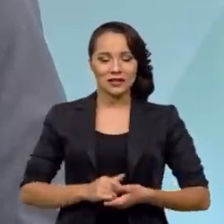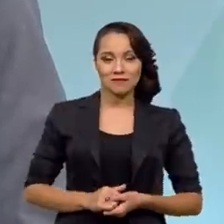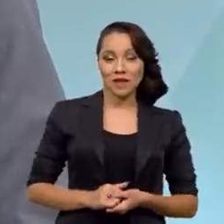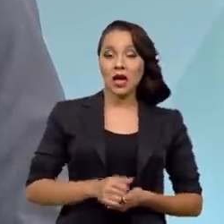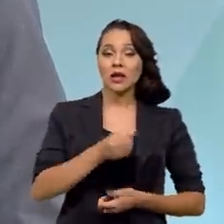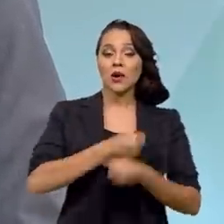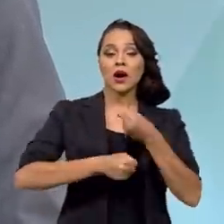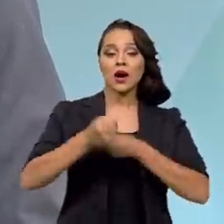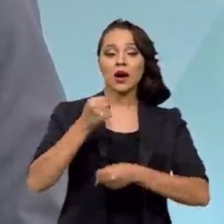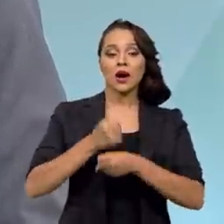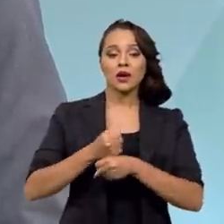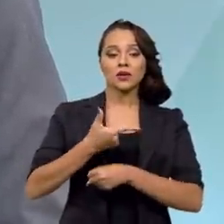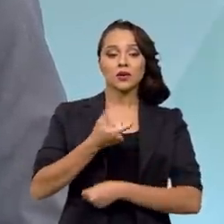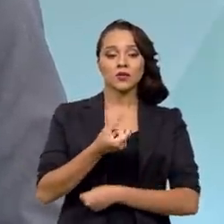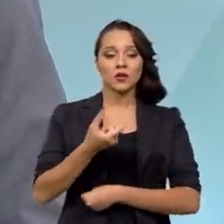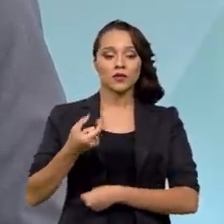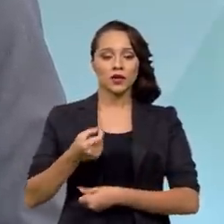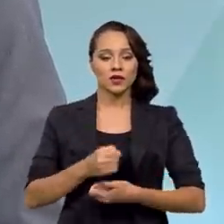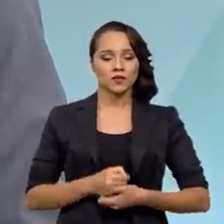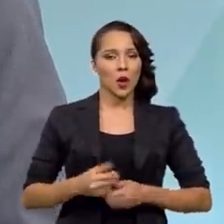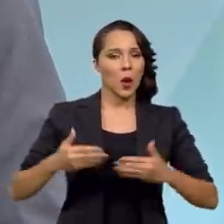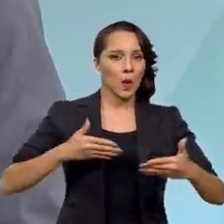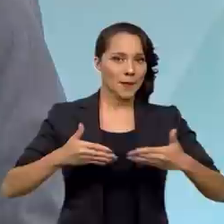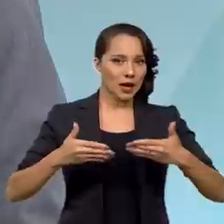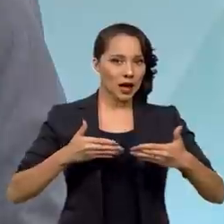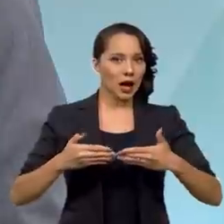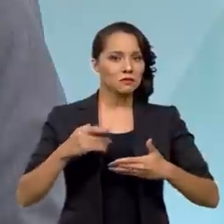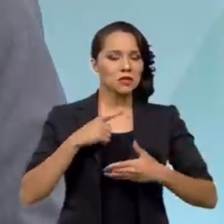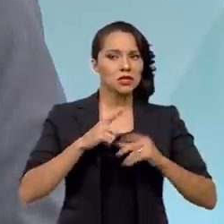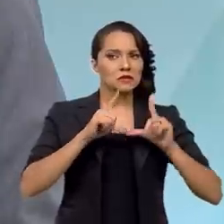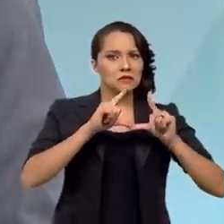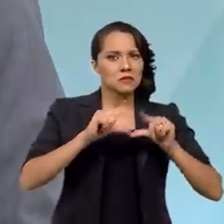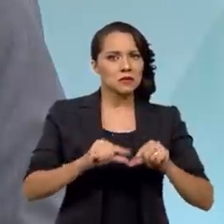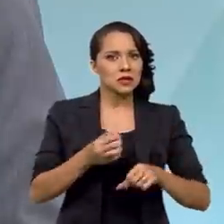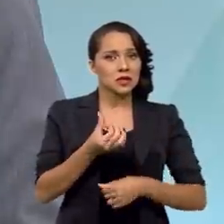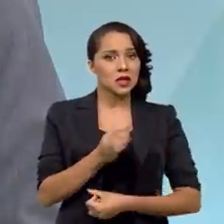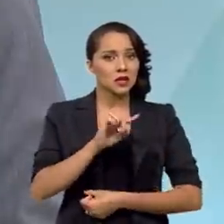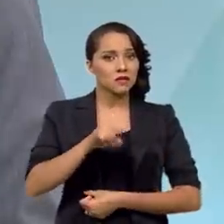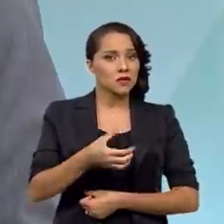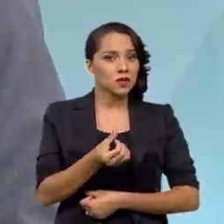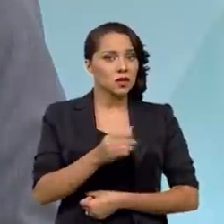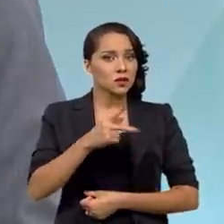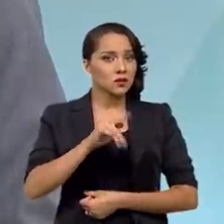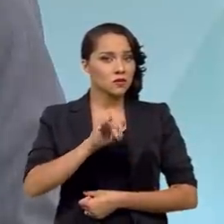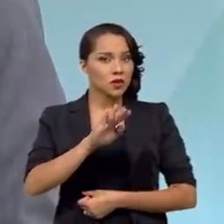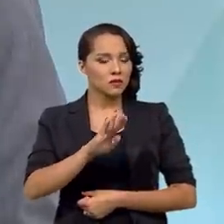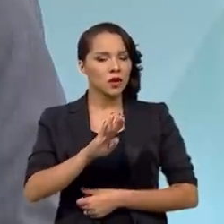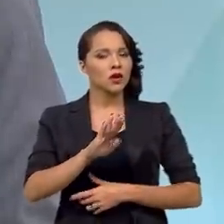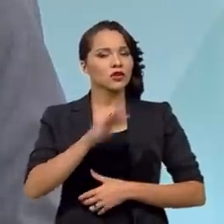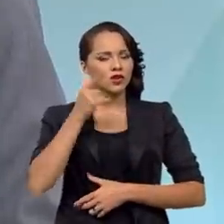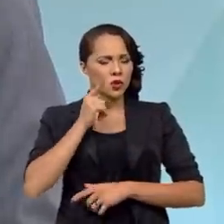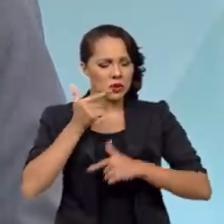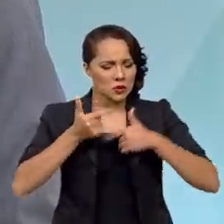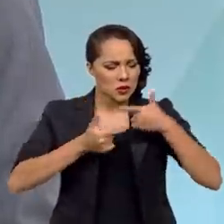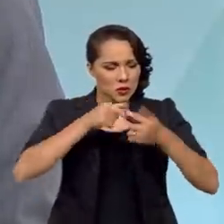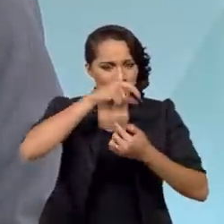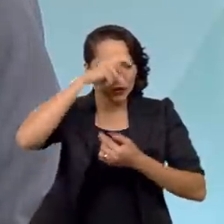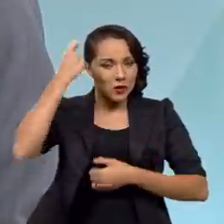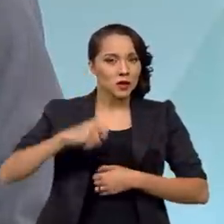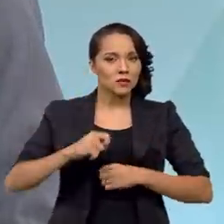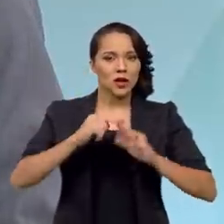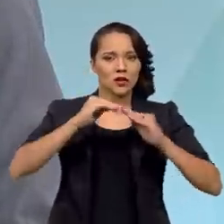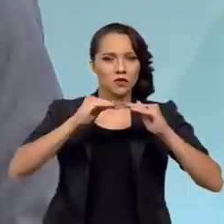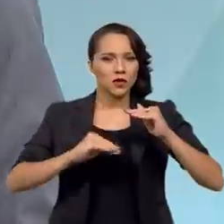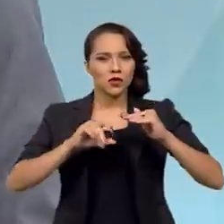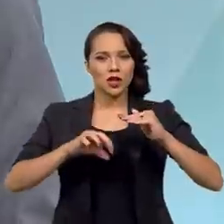Em 2020, o mercado previu uma queda de 6,6% do PIB. Nós conseguimos trabalhar pra que caísse apenas